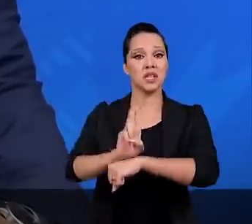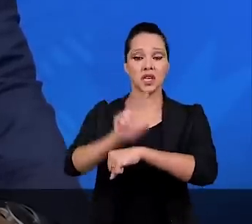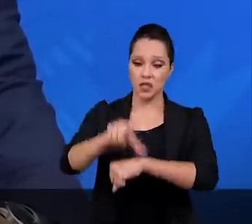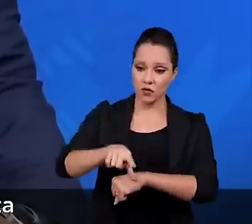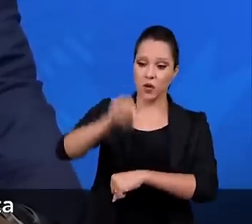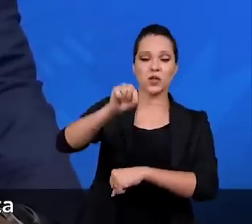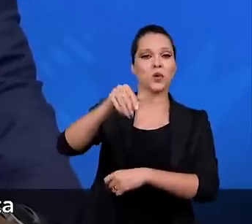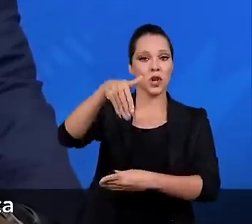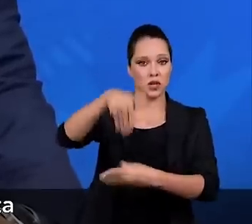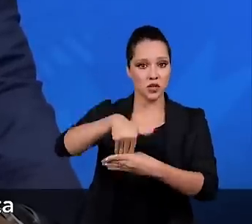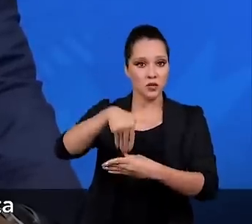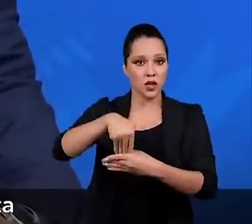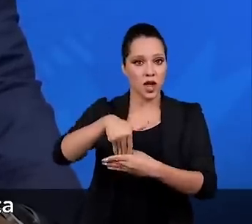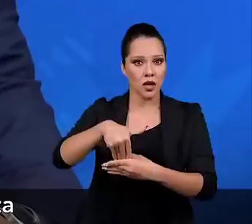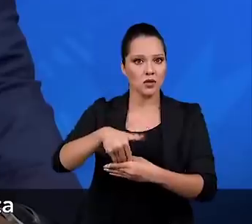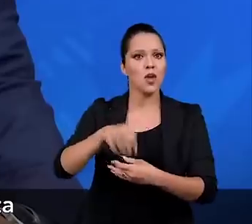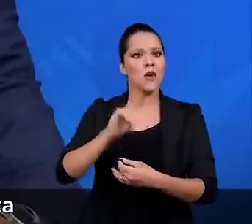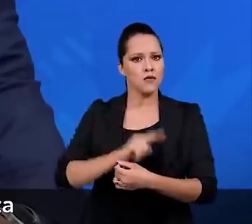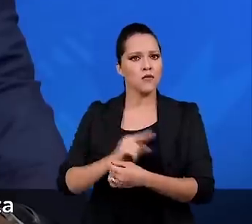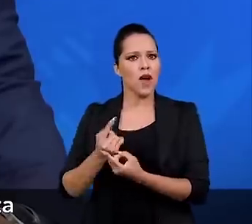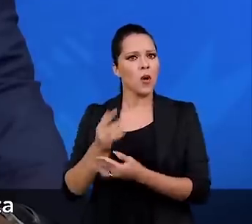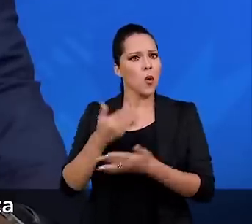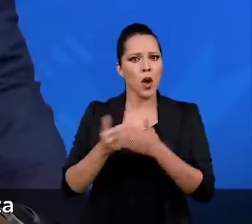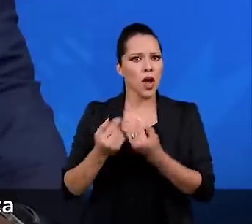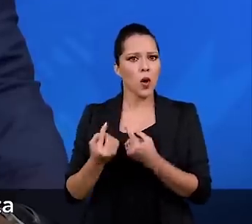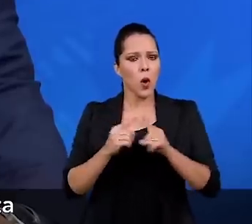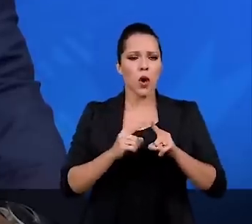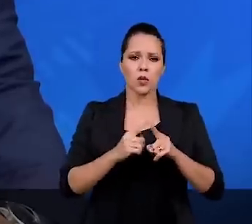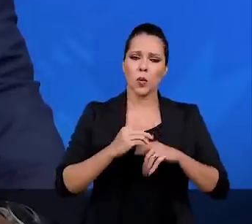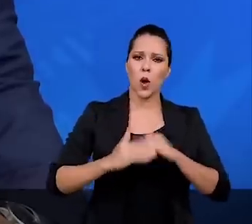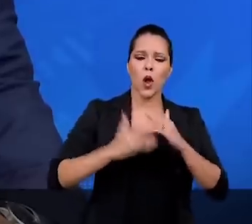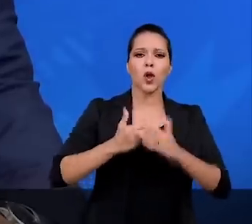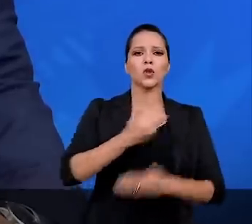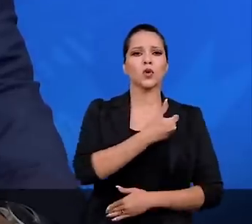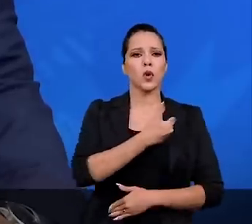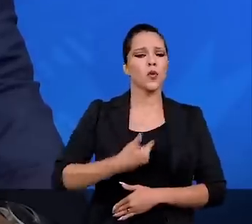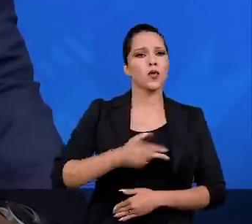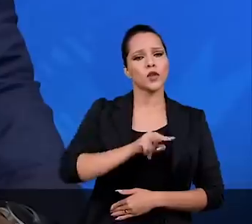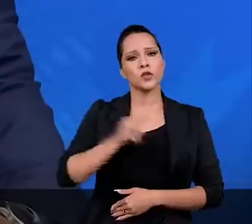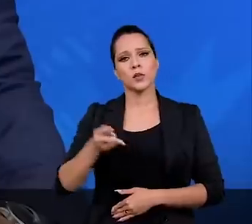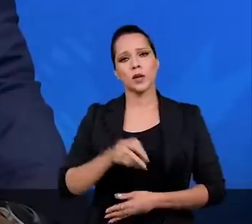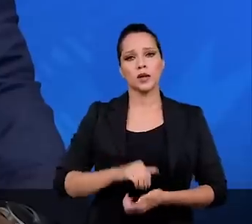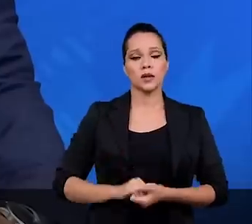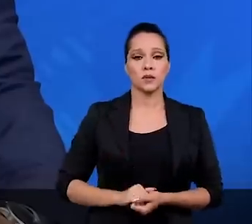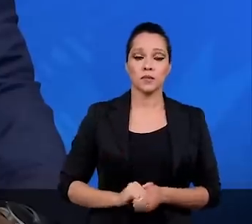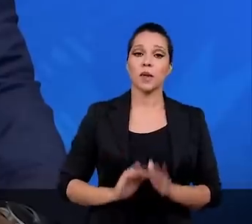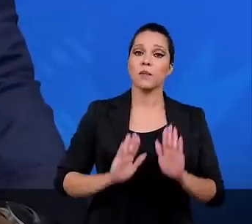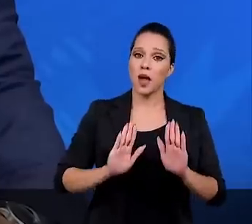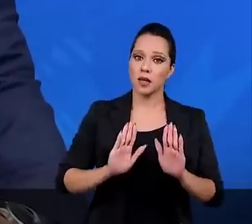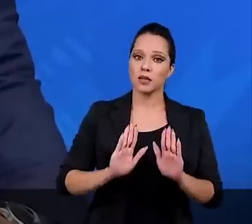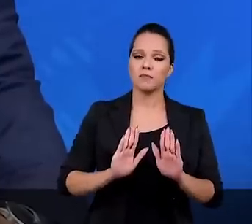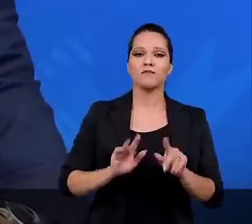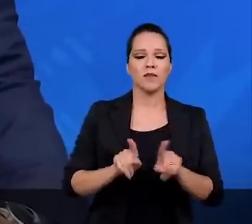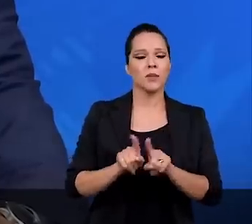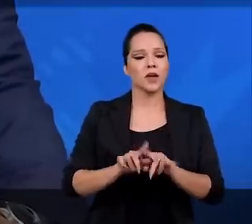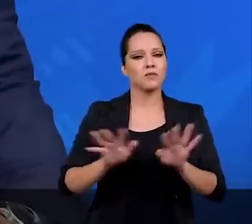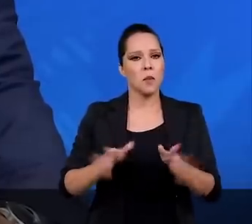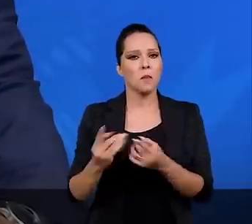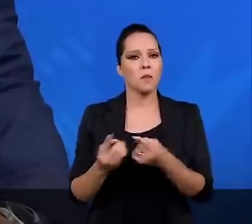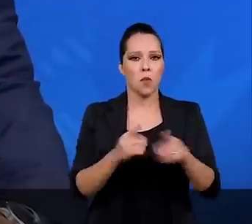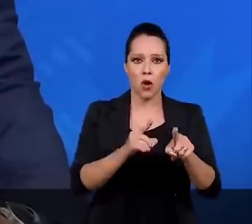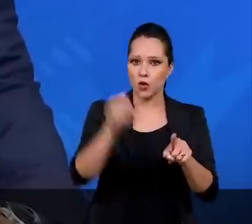eleitos farão dura oposição ao projeto progressista do governo de turno, sem, contudo, promover